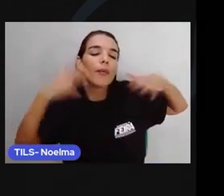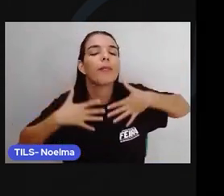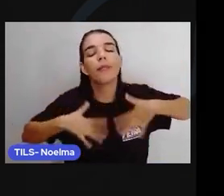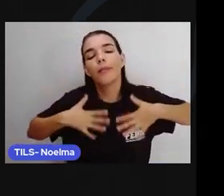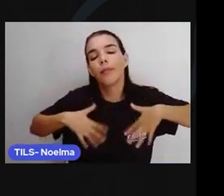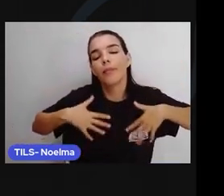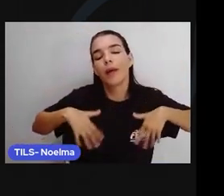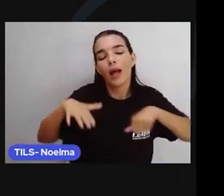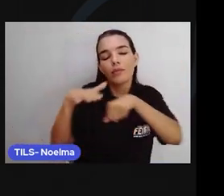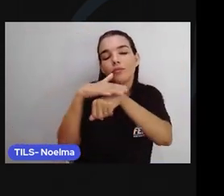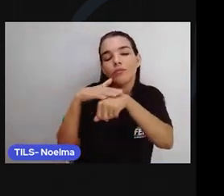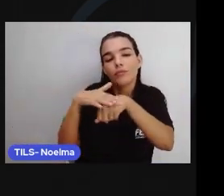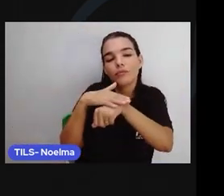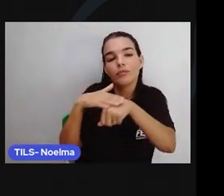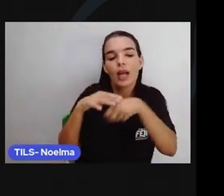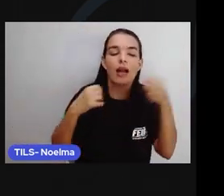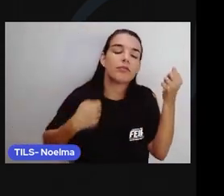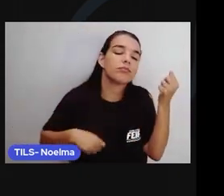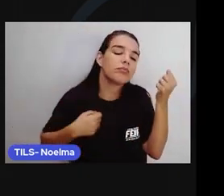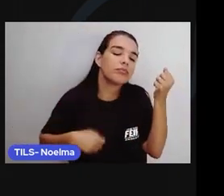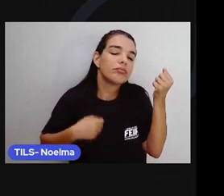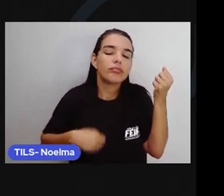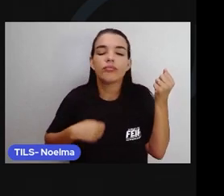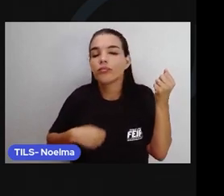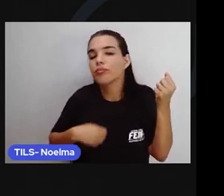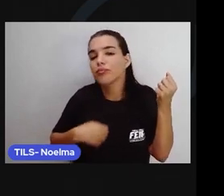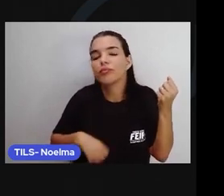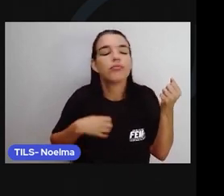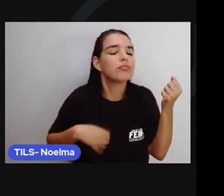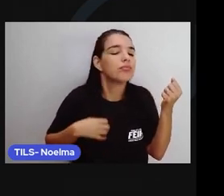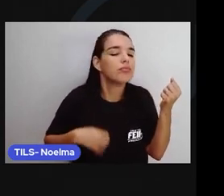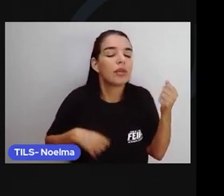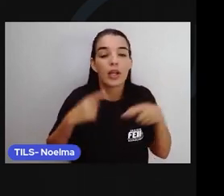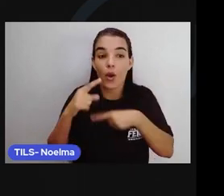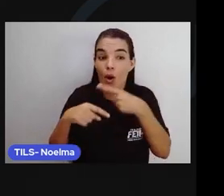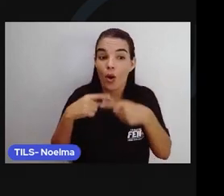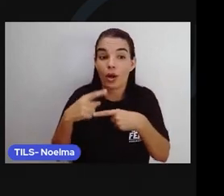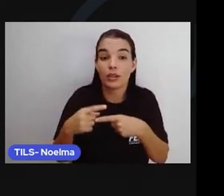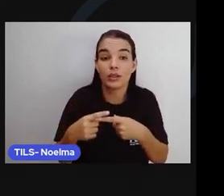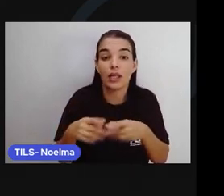entre uma música e outra naquela rústica viola de coche.